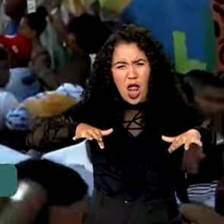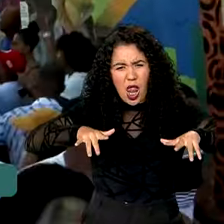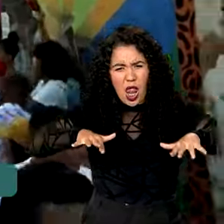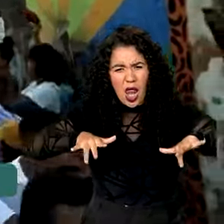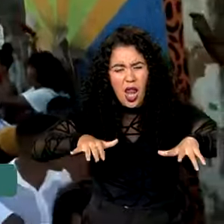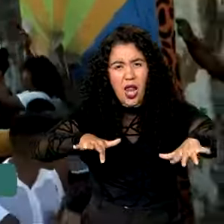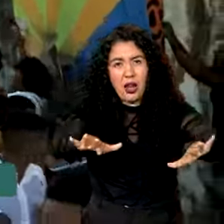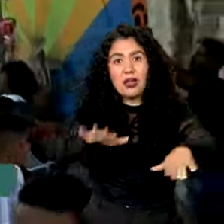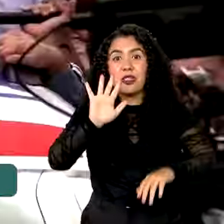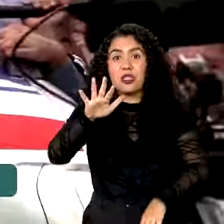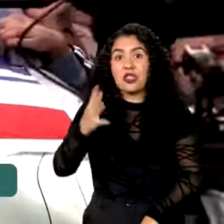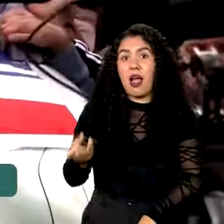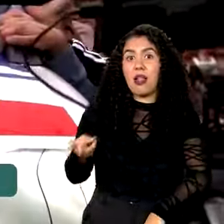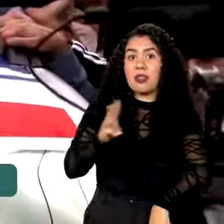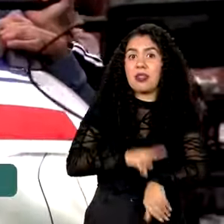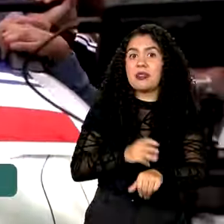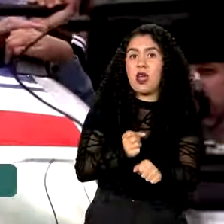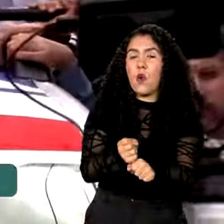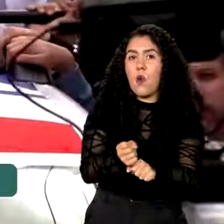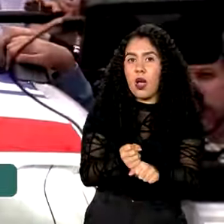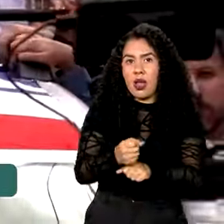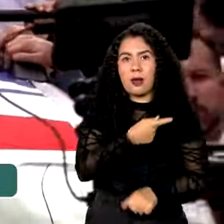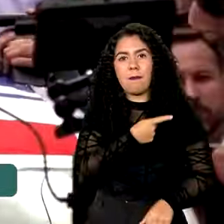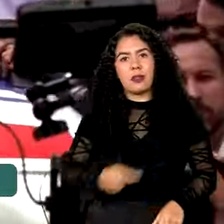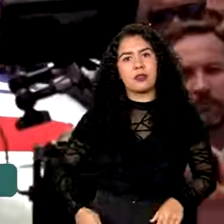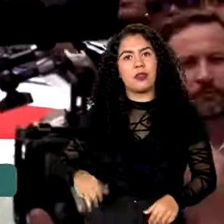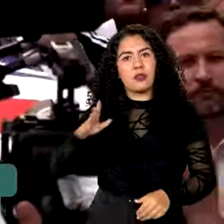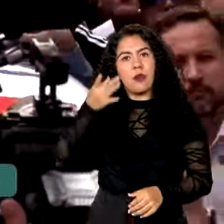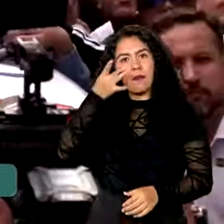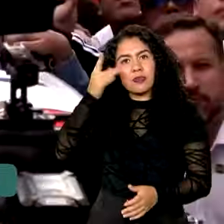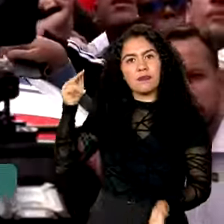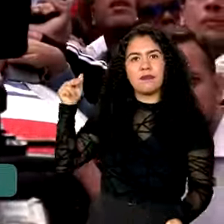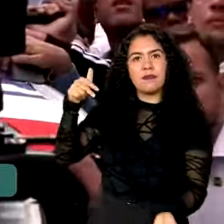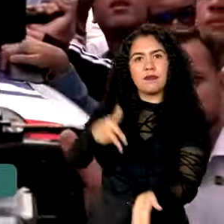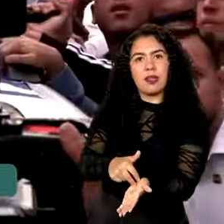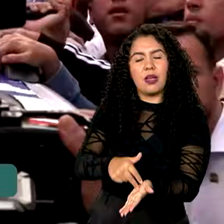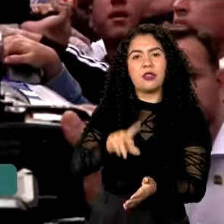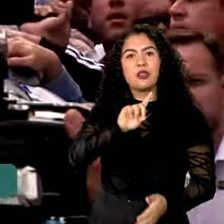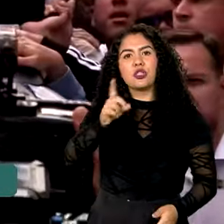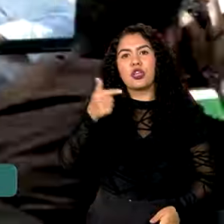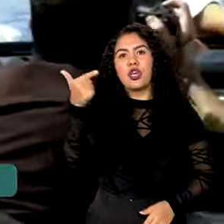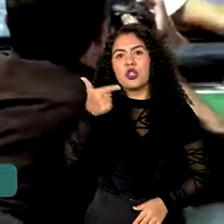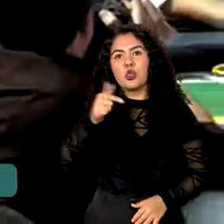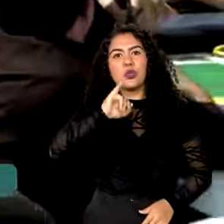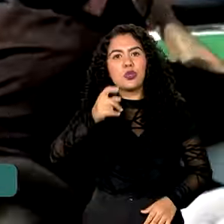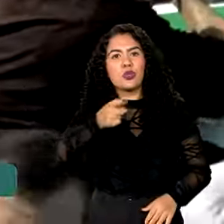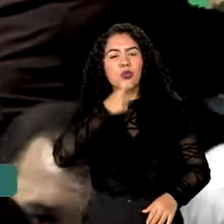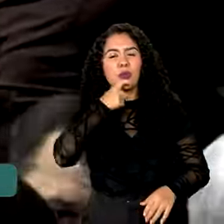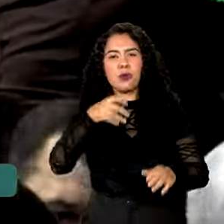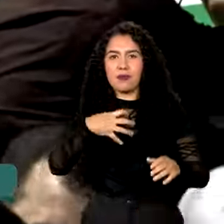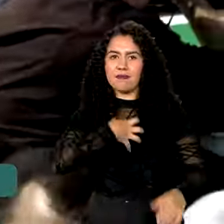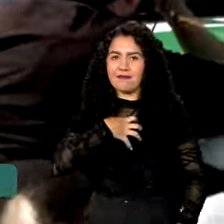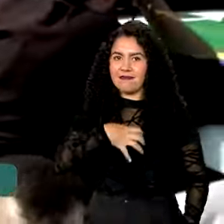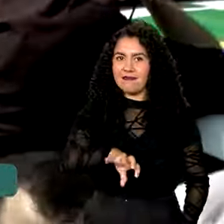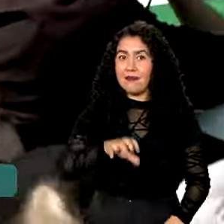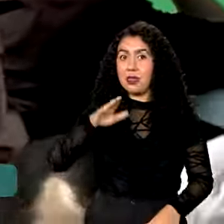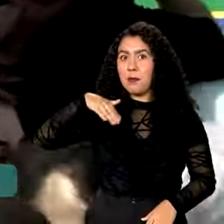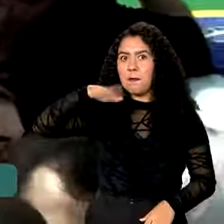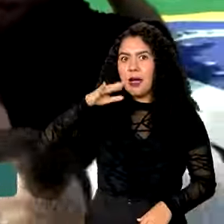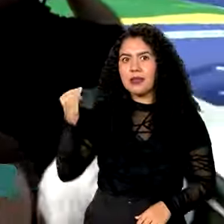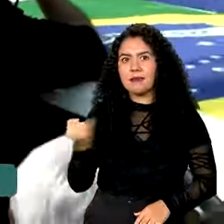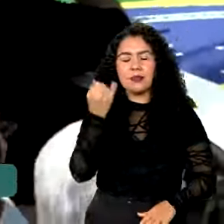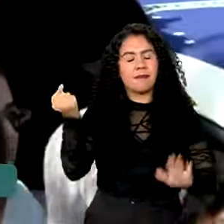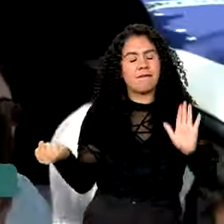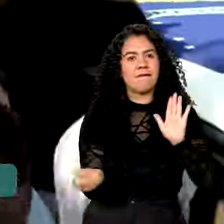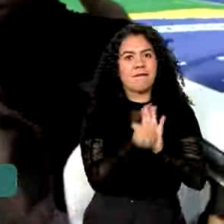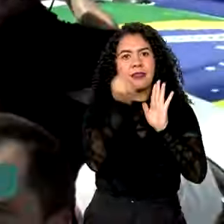o terceiro ano consecutivo que Lula participa presencialmente do 2 de julho em Salvador, um dos mais importantes eventos